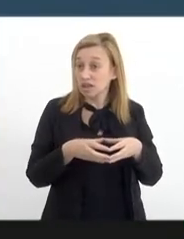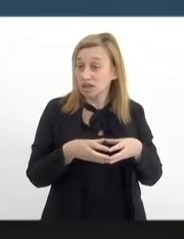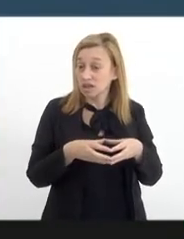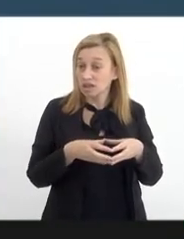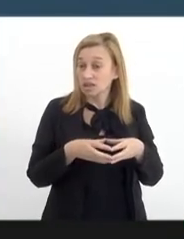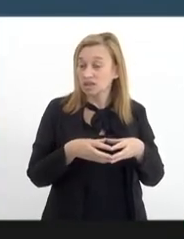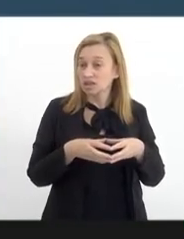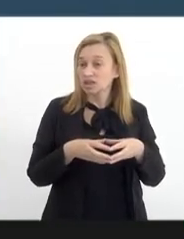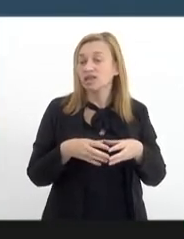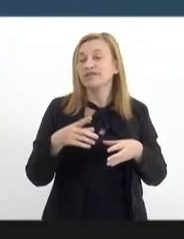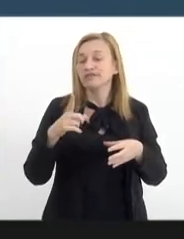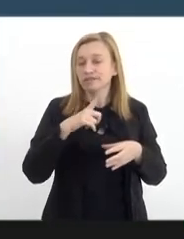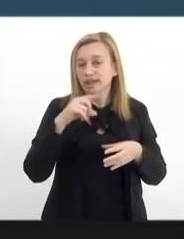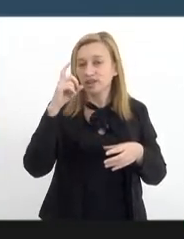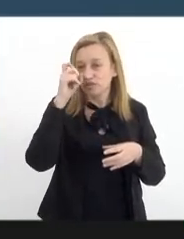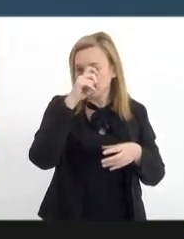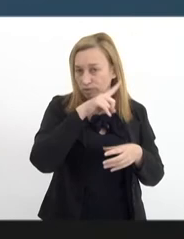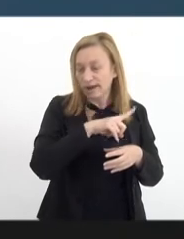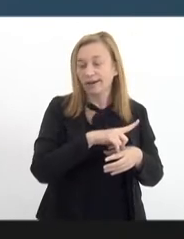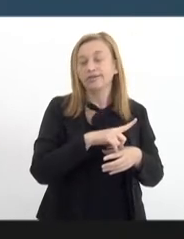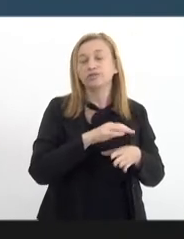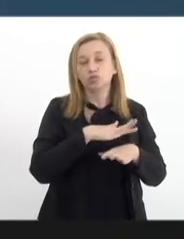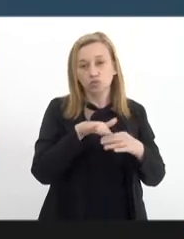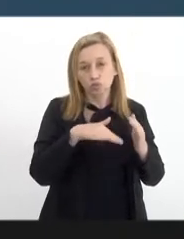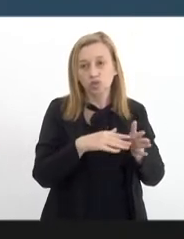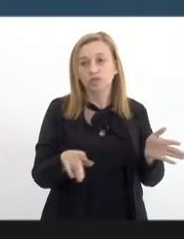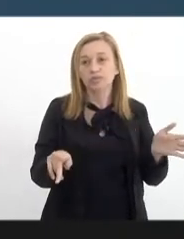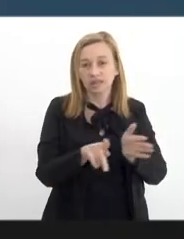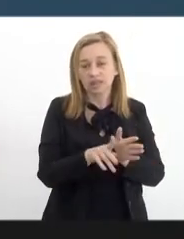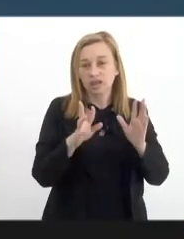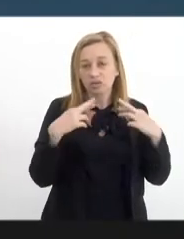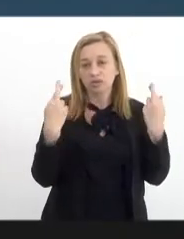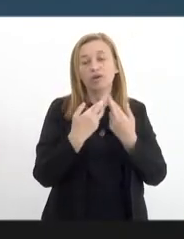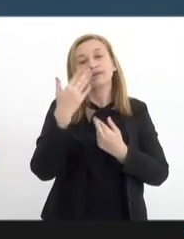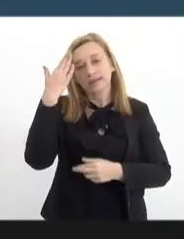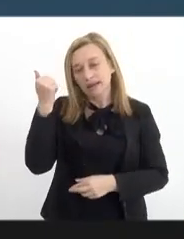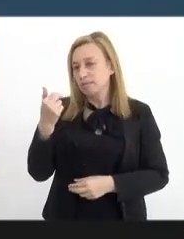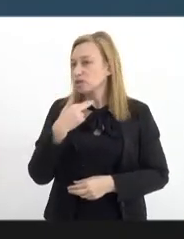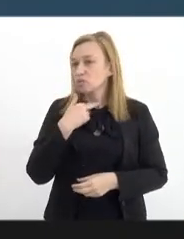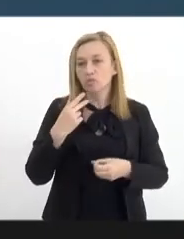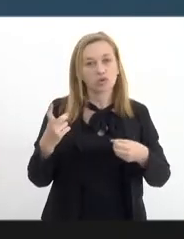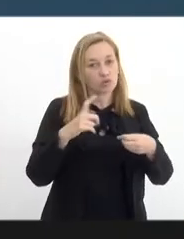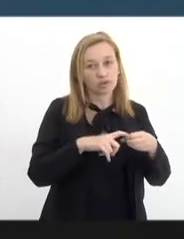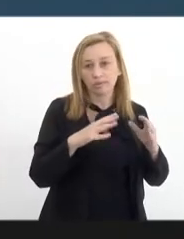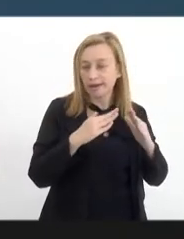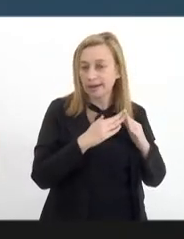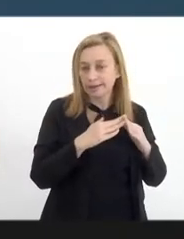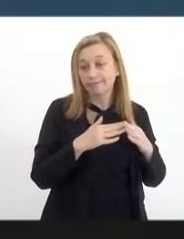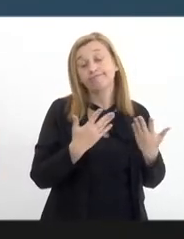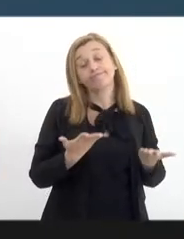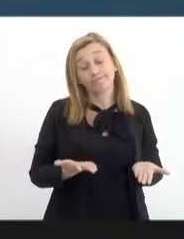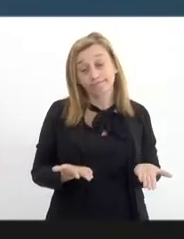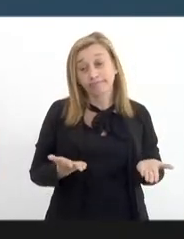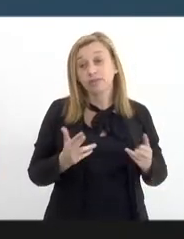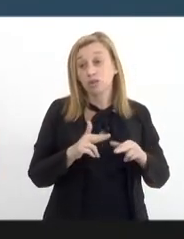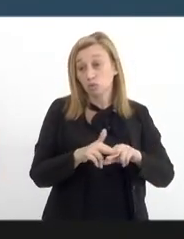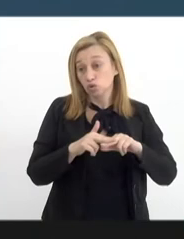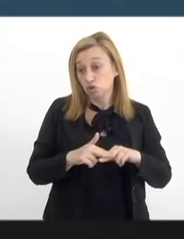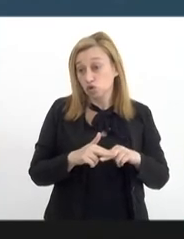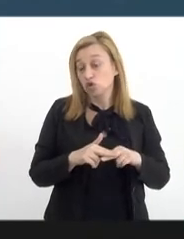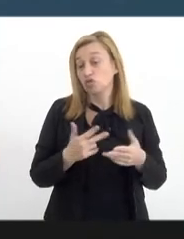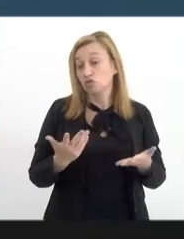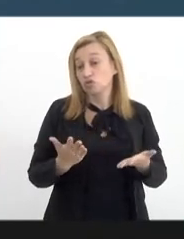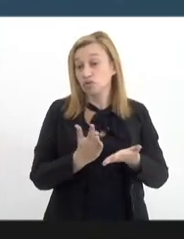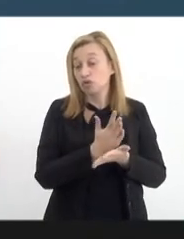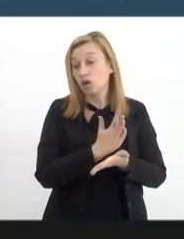dificuldades e todos que estão nessa reunião sabem disso. Eles não podem voltar para casa às vezes devido às situações